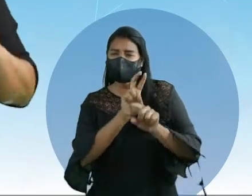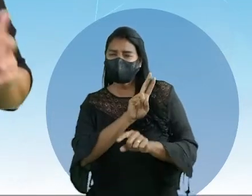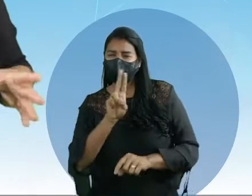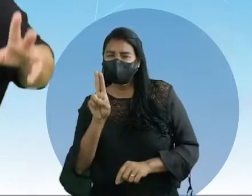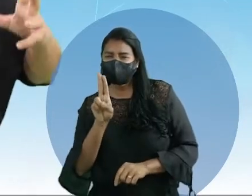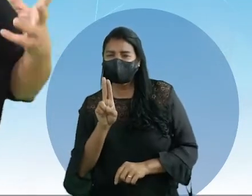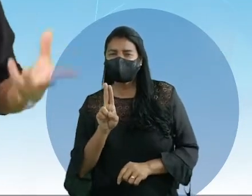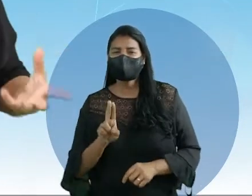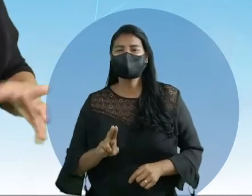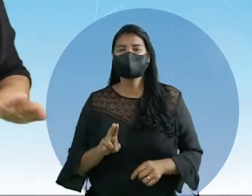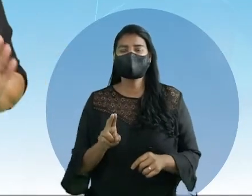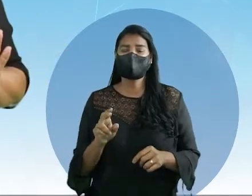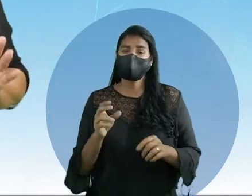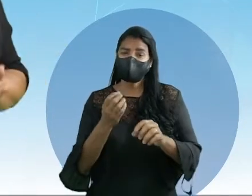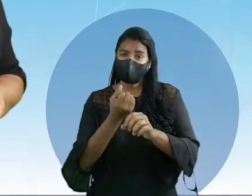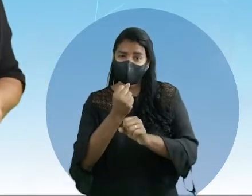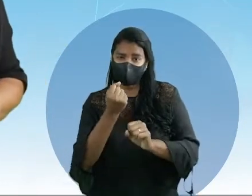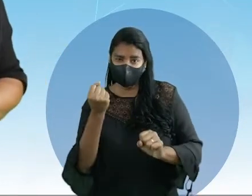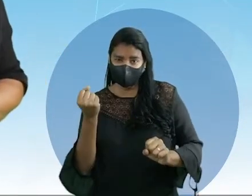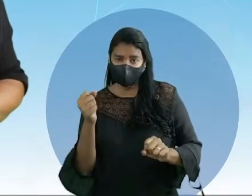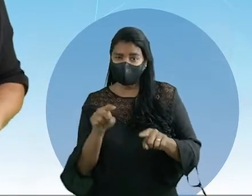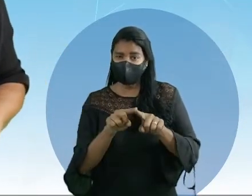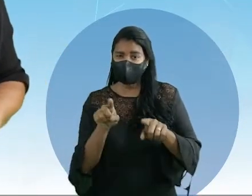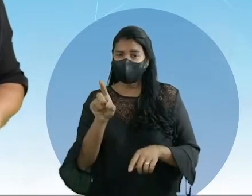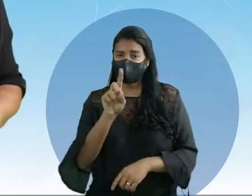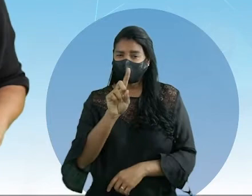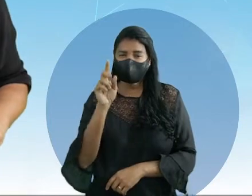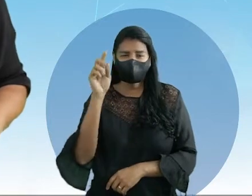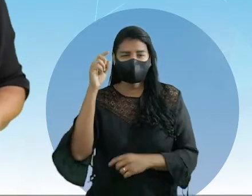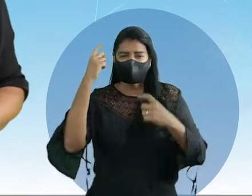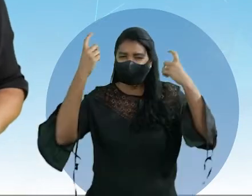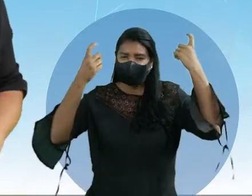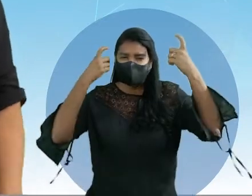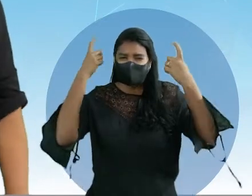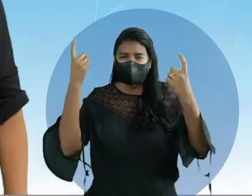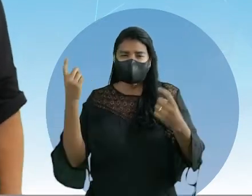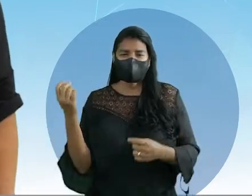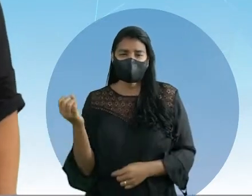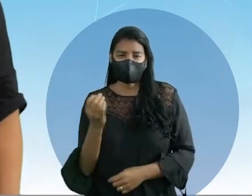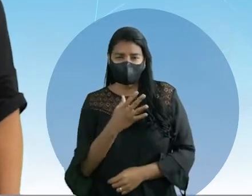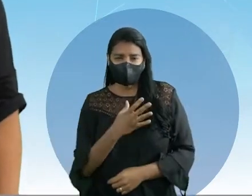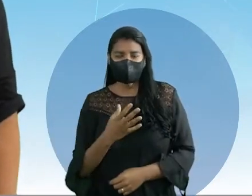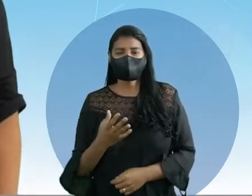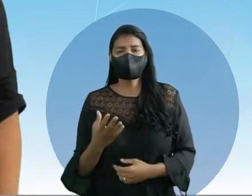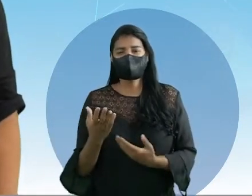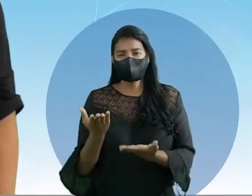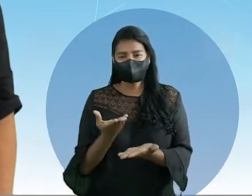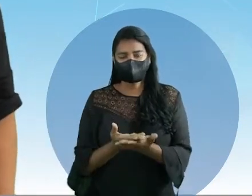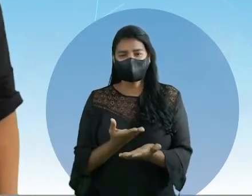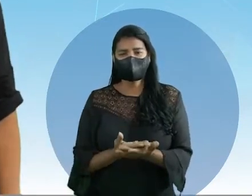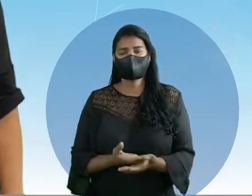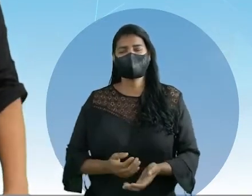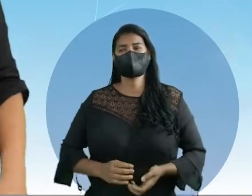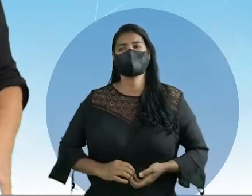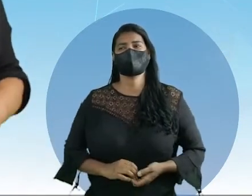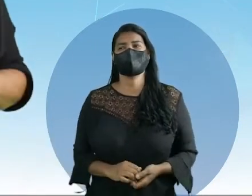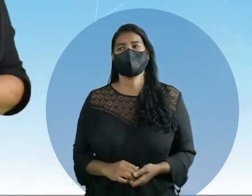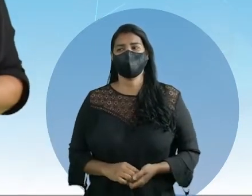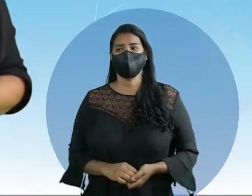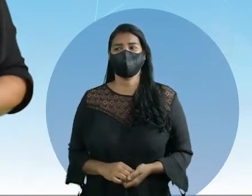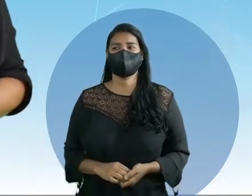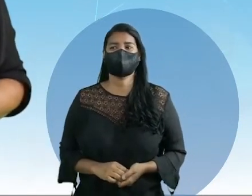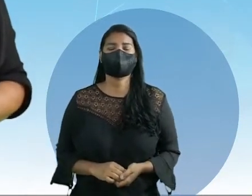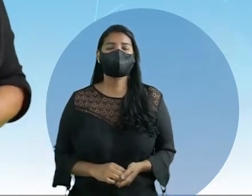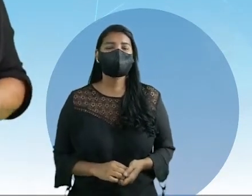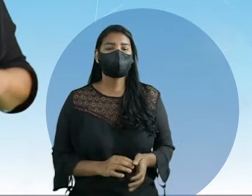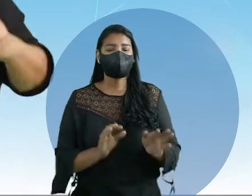complicado não, grande, mas não se preocupe, o assunto vai ser bom. Vamos lá, vamos juntos? Unidade de